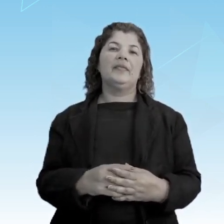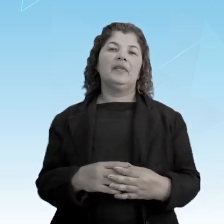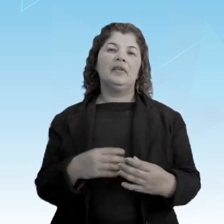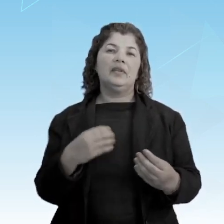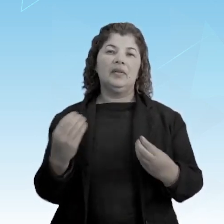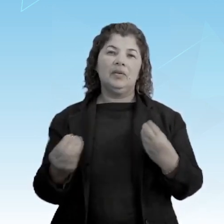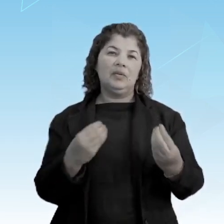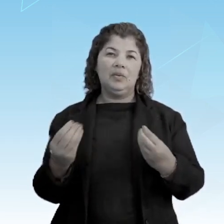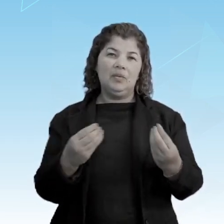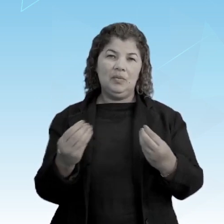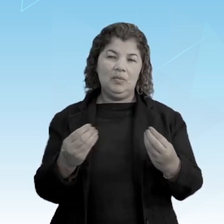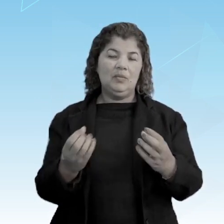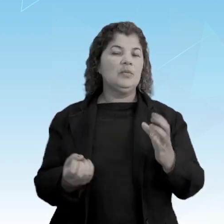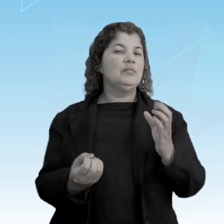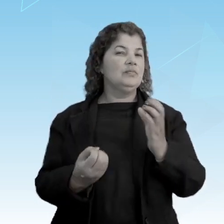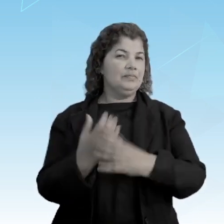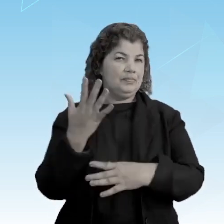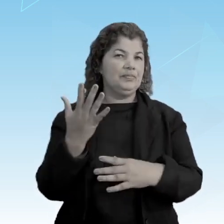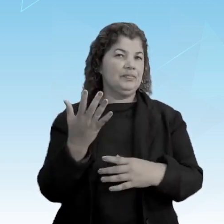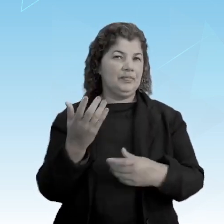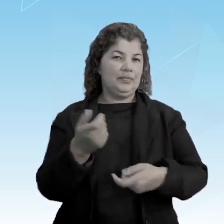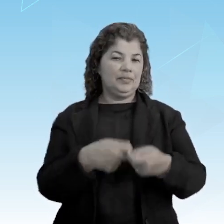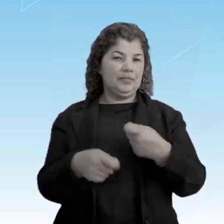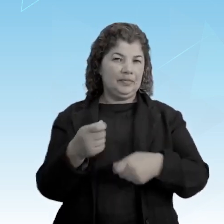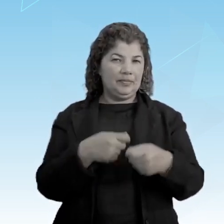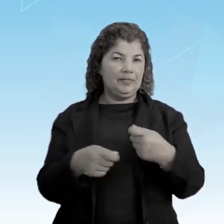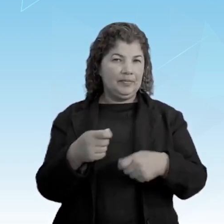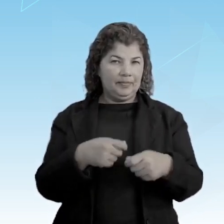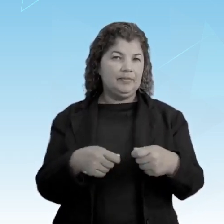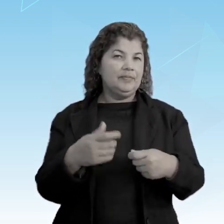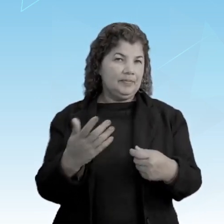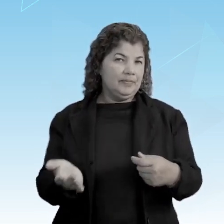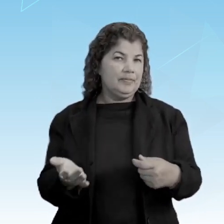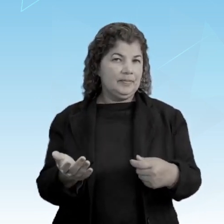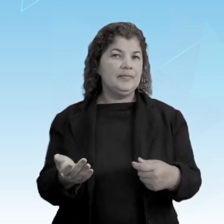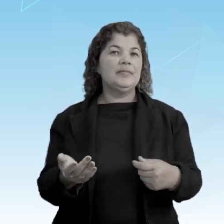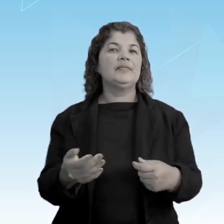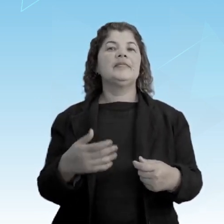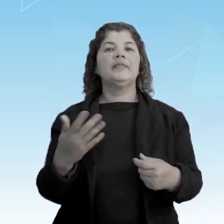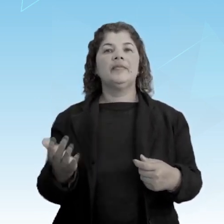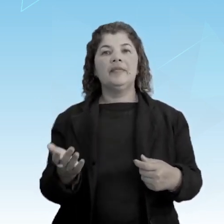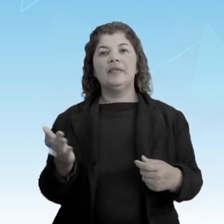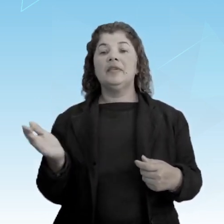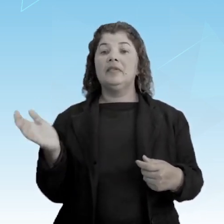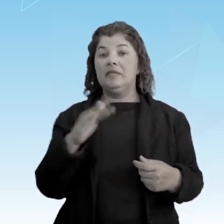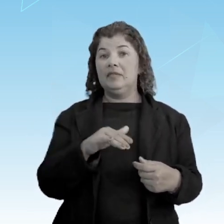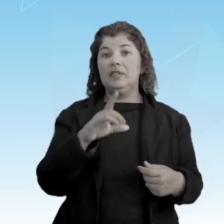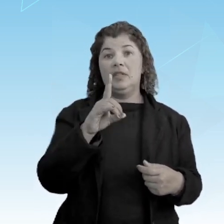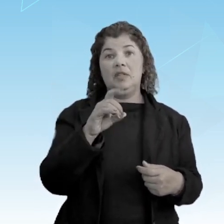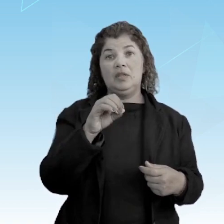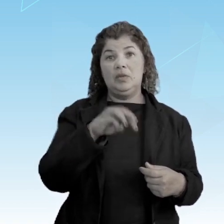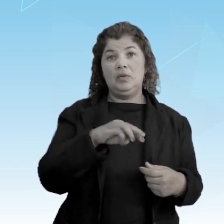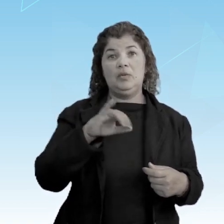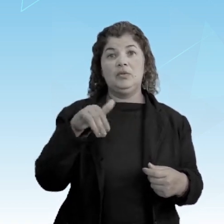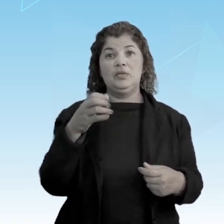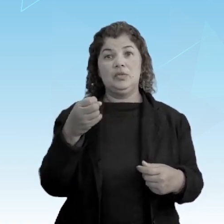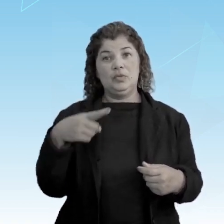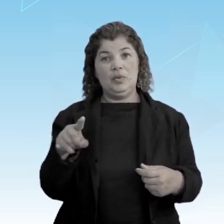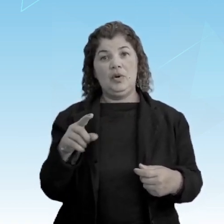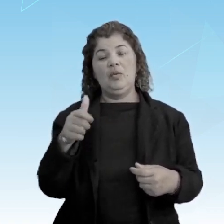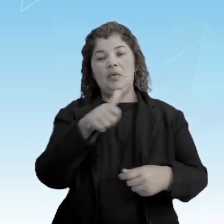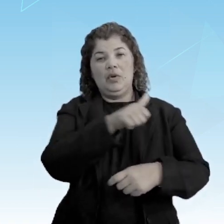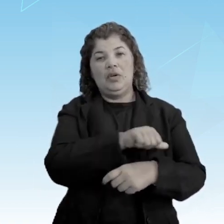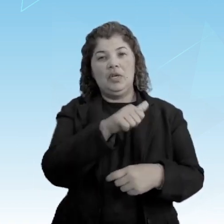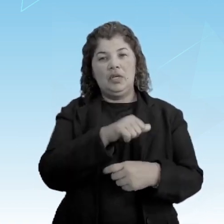ocorreu a administração joanina. Então com a vida de Dom João, a cidade do Rio recebeu uma